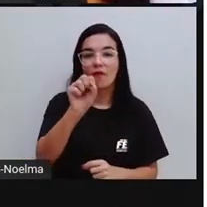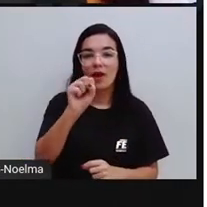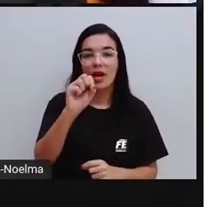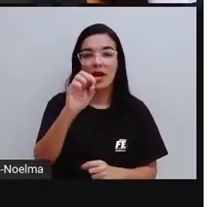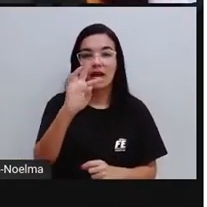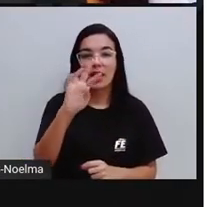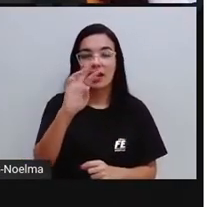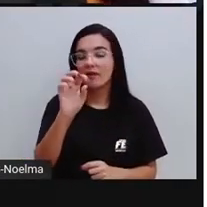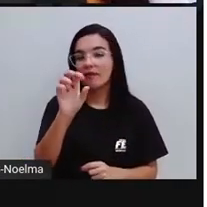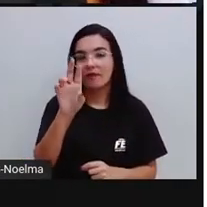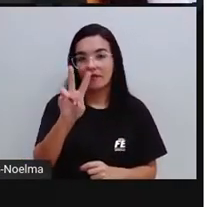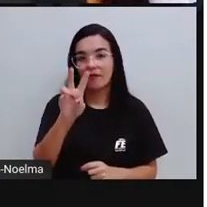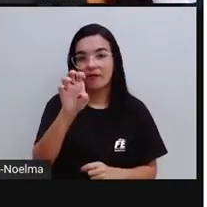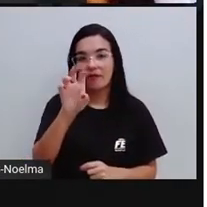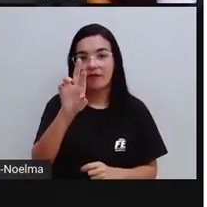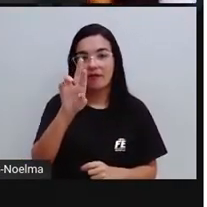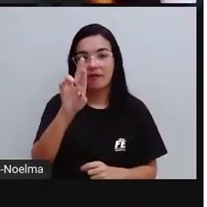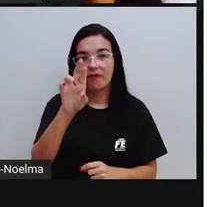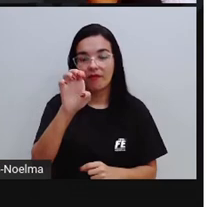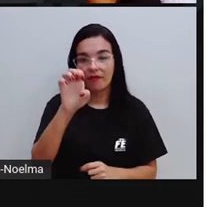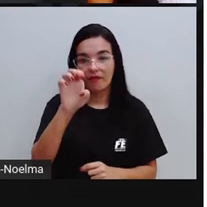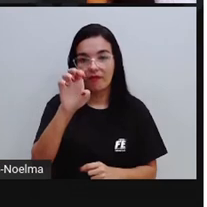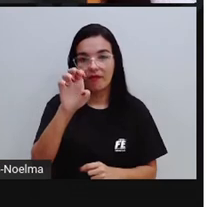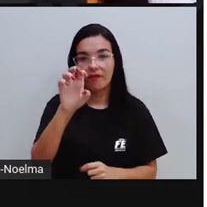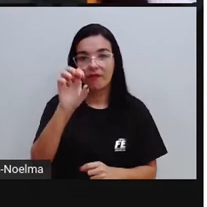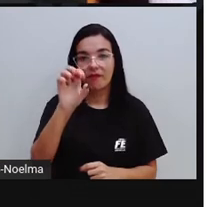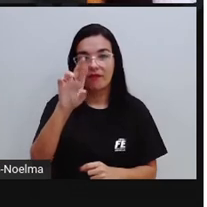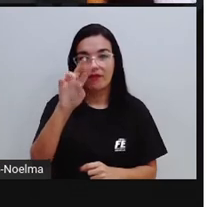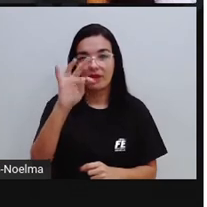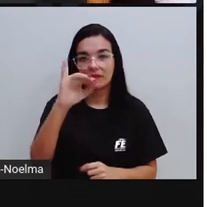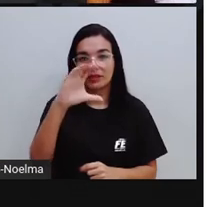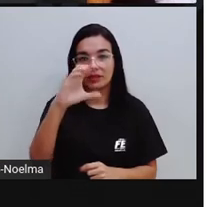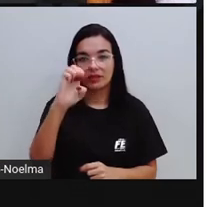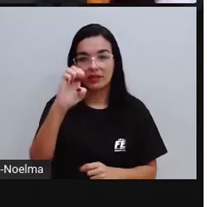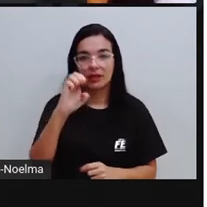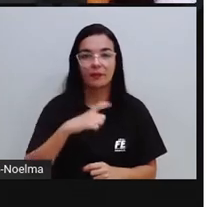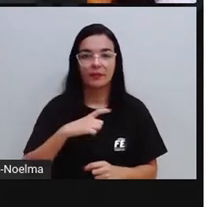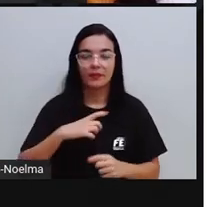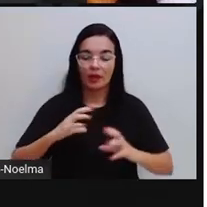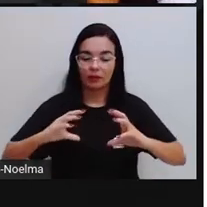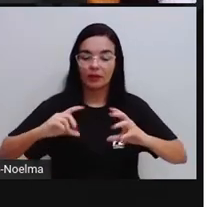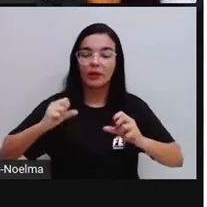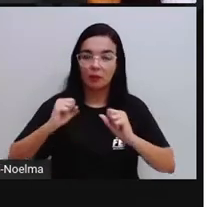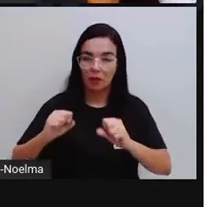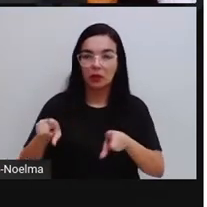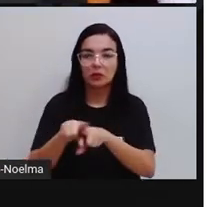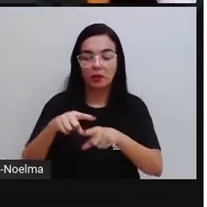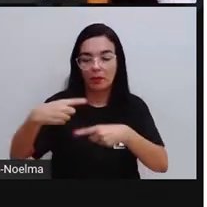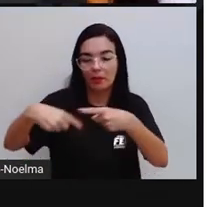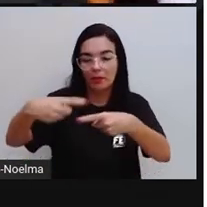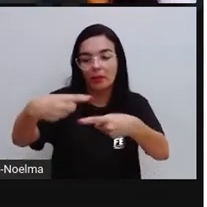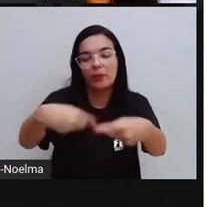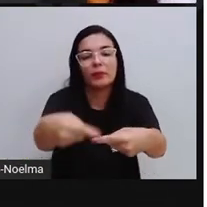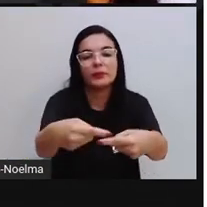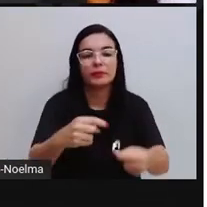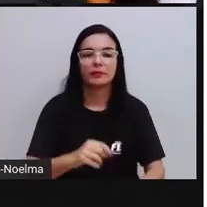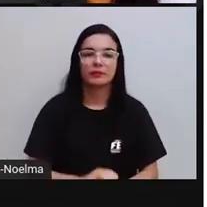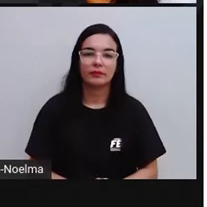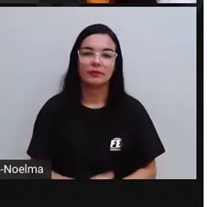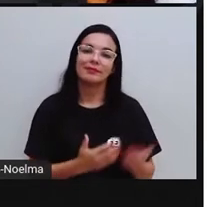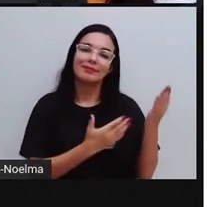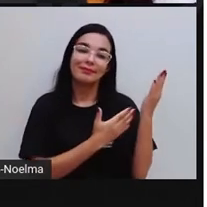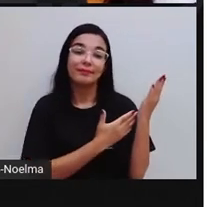círculo que vai fazer com que ele gire em uma superfície, né? E assim ele vai ter um corpo redondo.